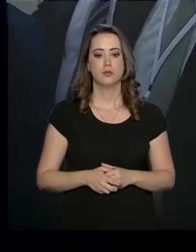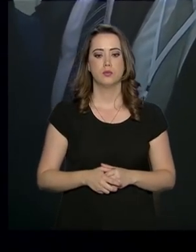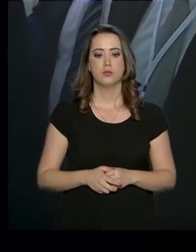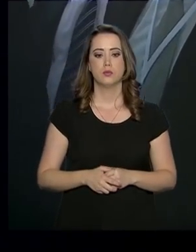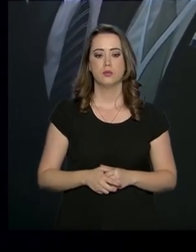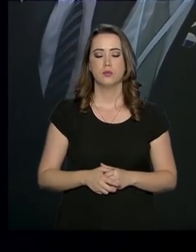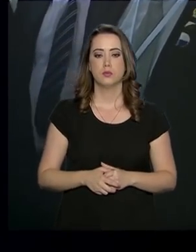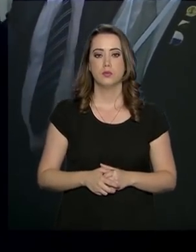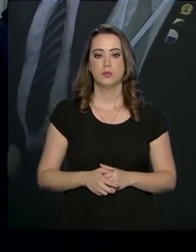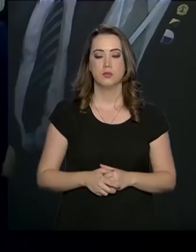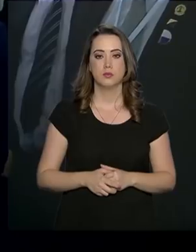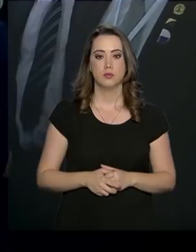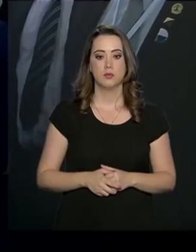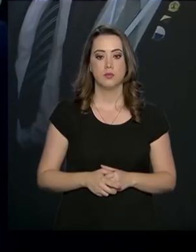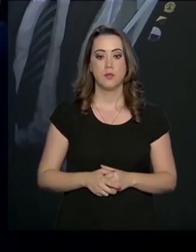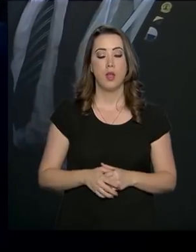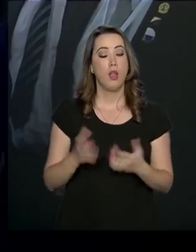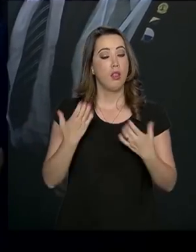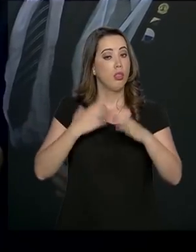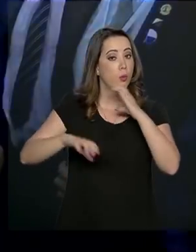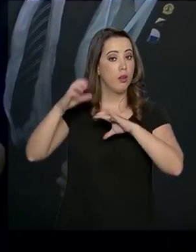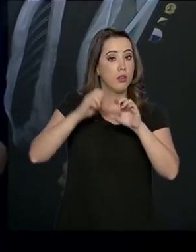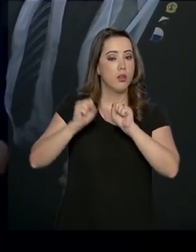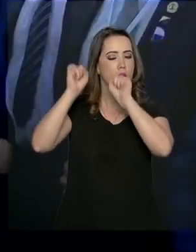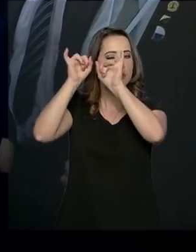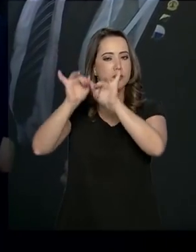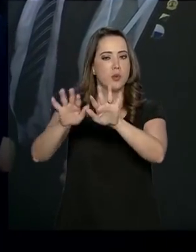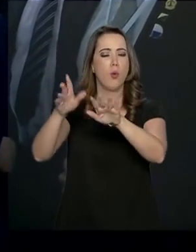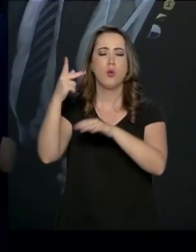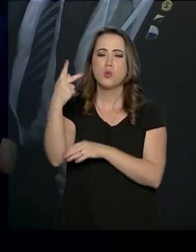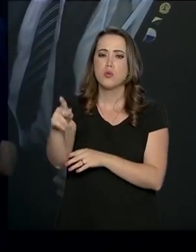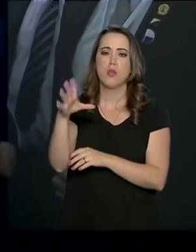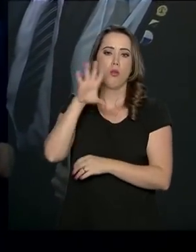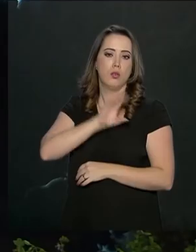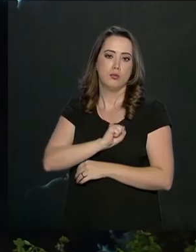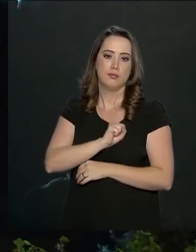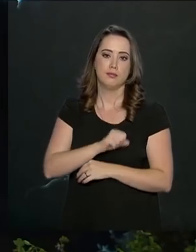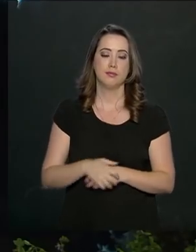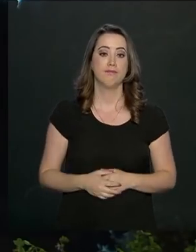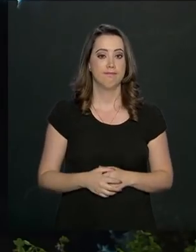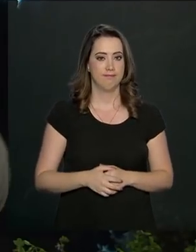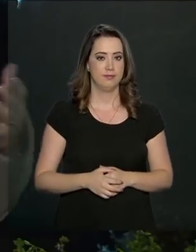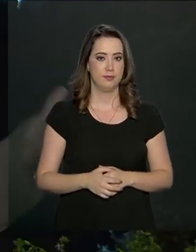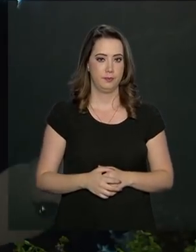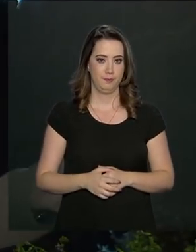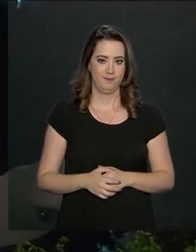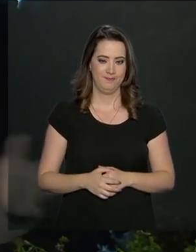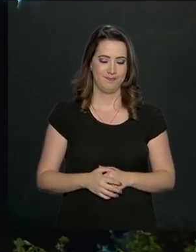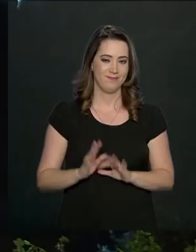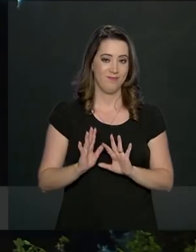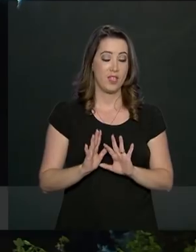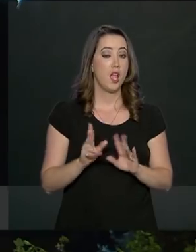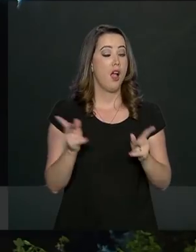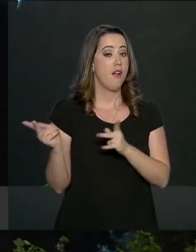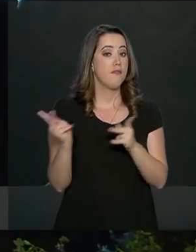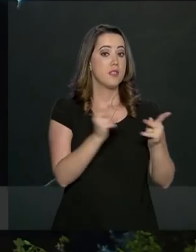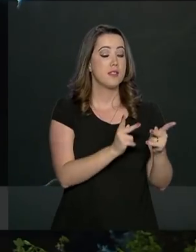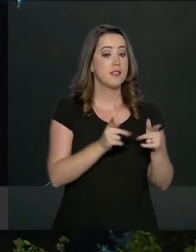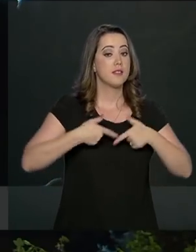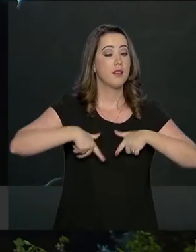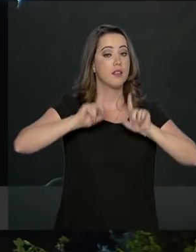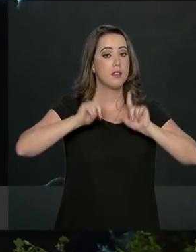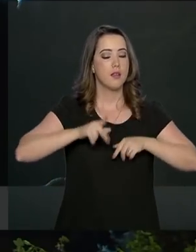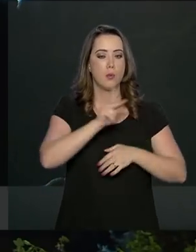Derrama, Senhor! Derrama sobre ele o seu amor! Durante essa visita a Israel, o presidente